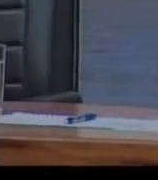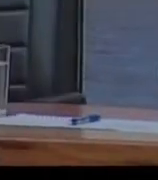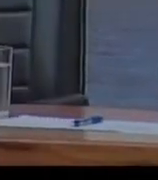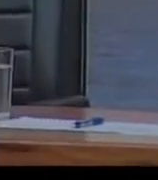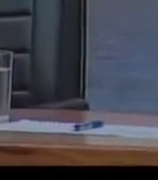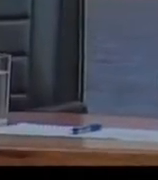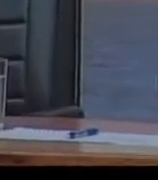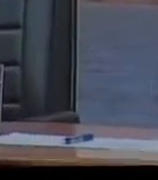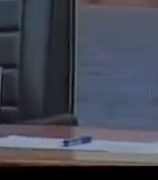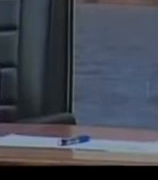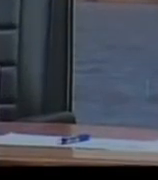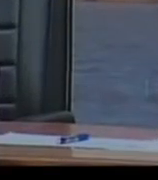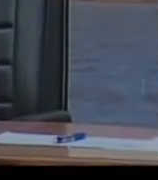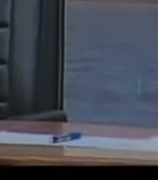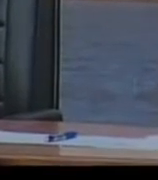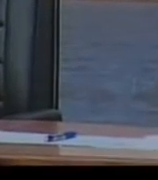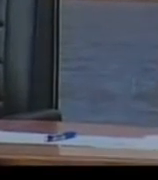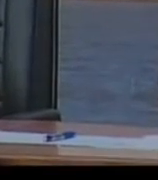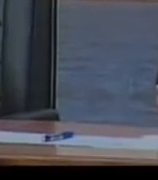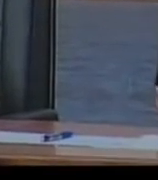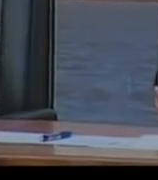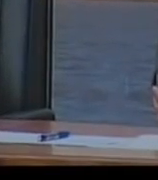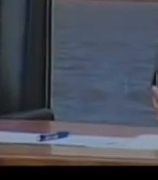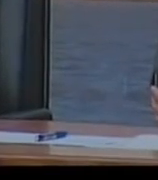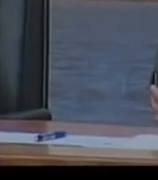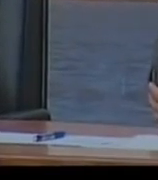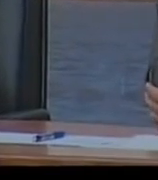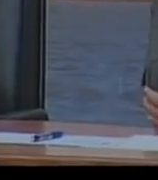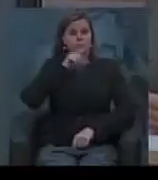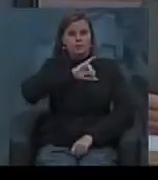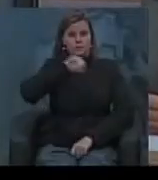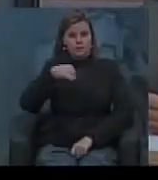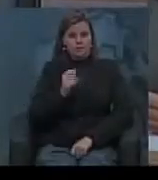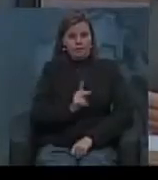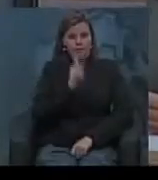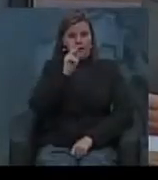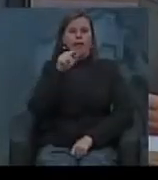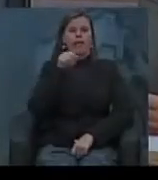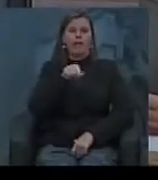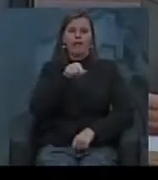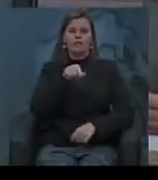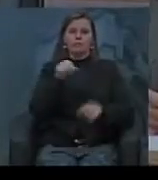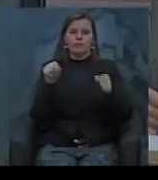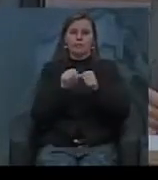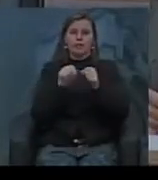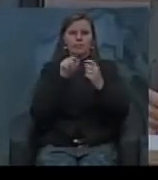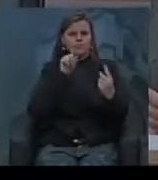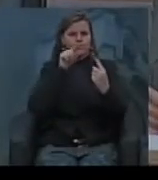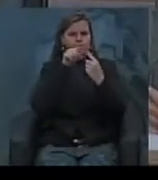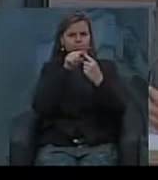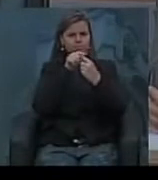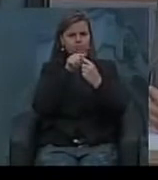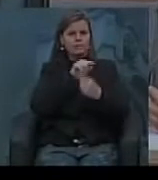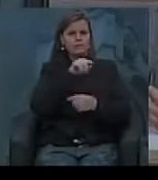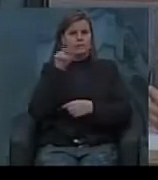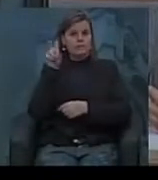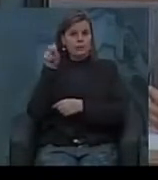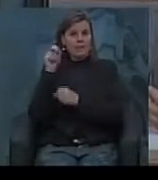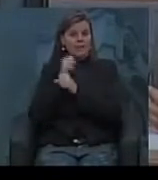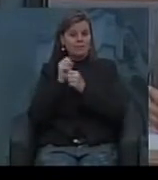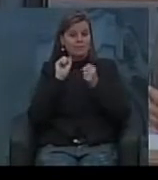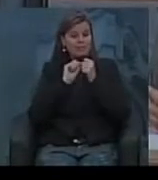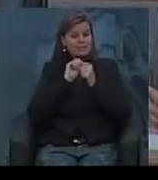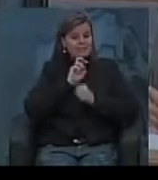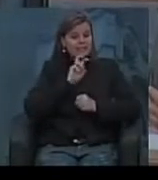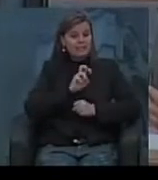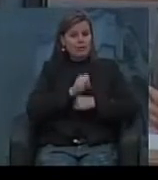É eleito o JK, o JK vai promover o plano de metas, 50 anos em 5, quase todas